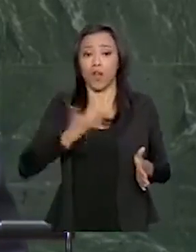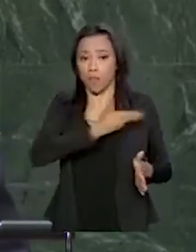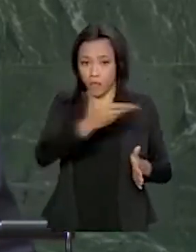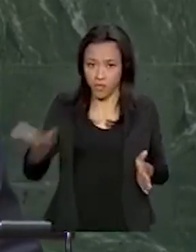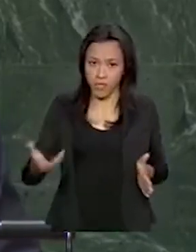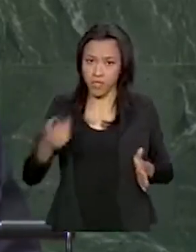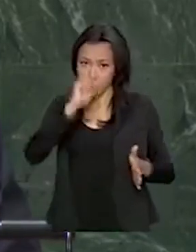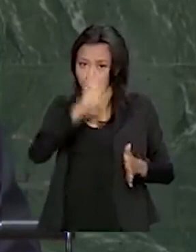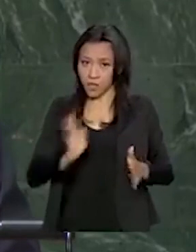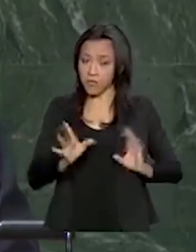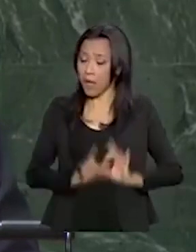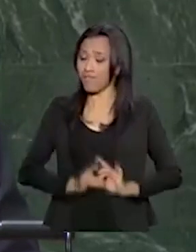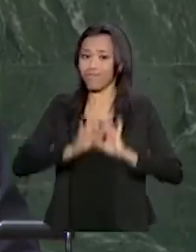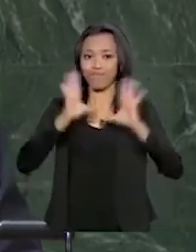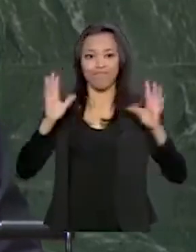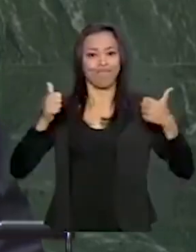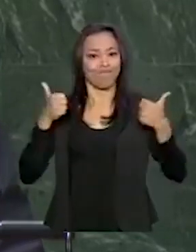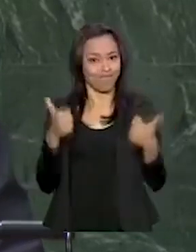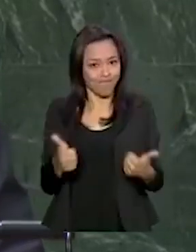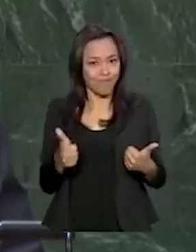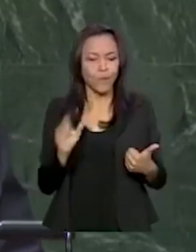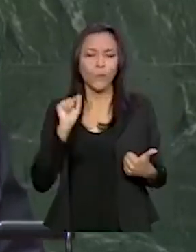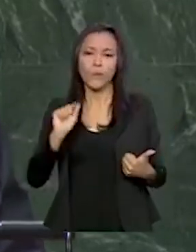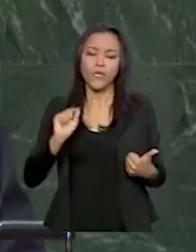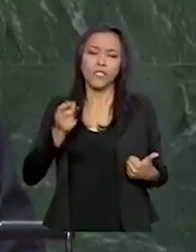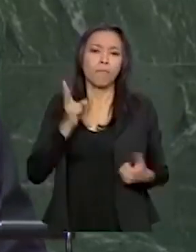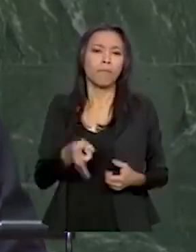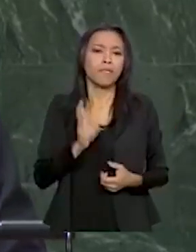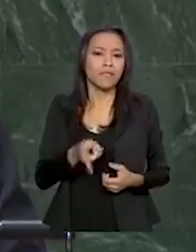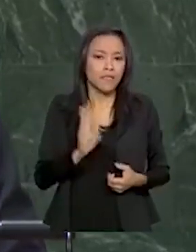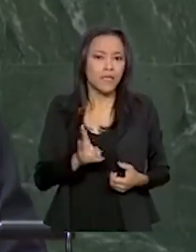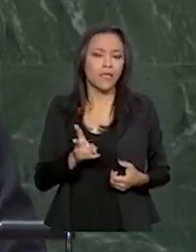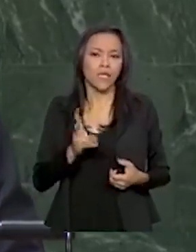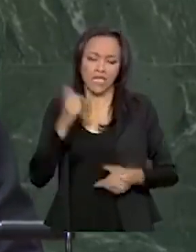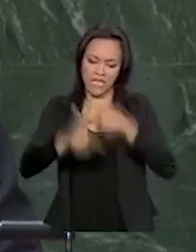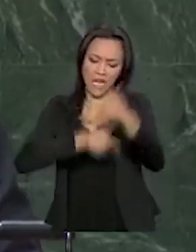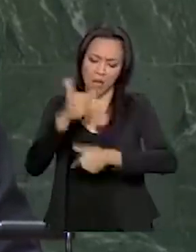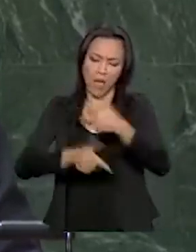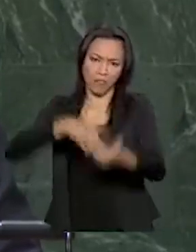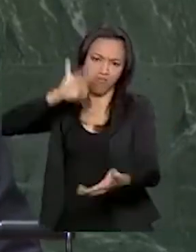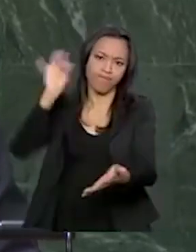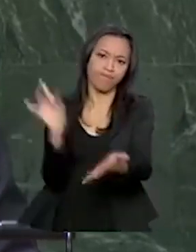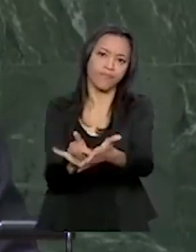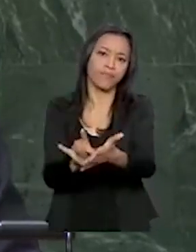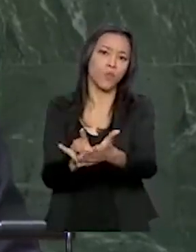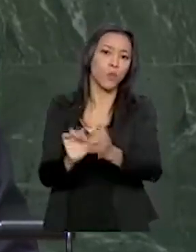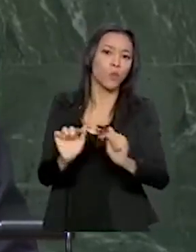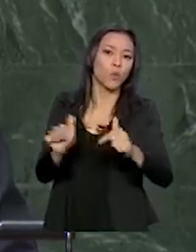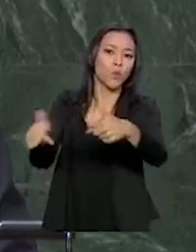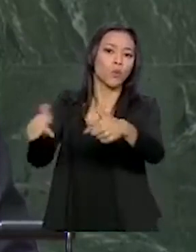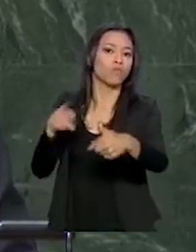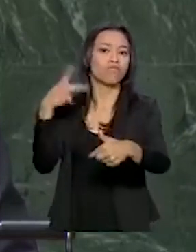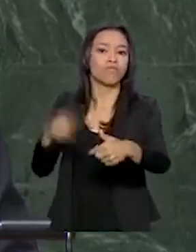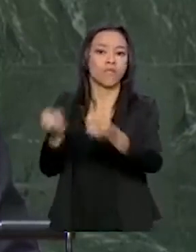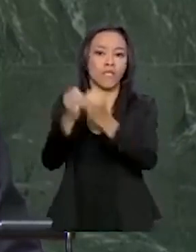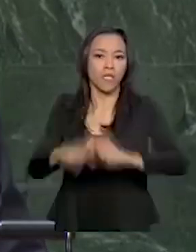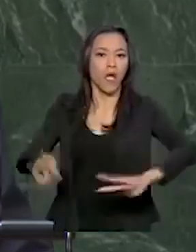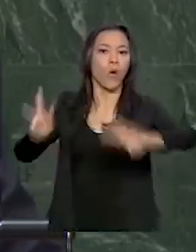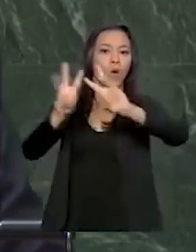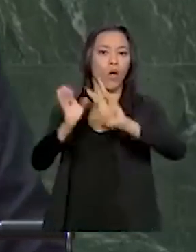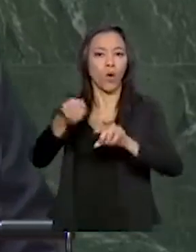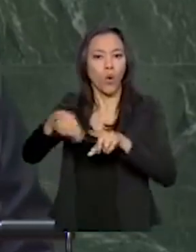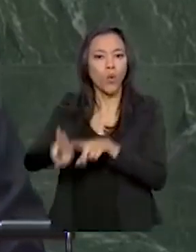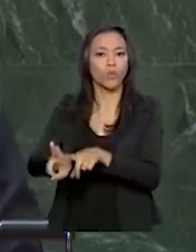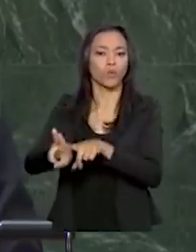disposição de manter contribuição concreta às missões da ONU, inclusive no que diz